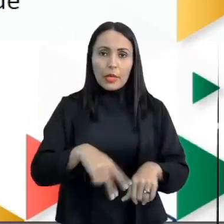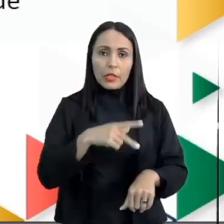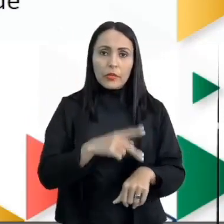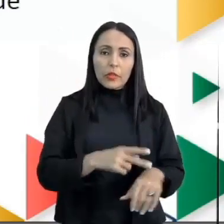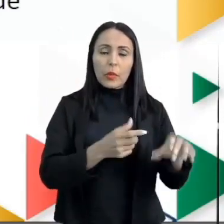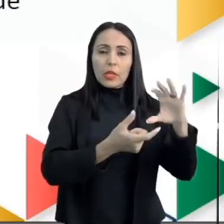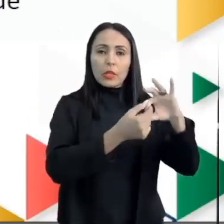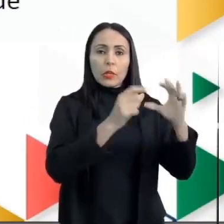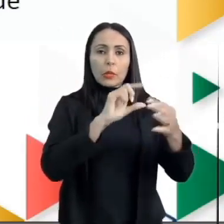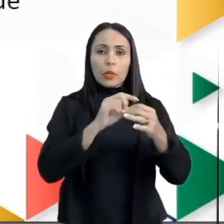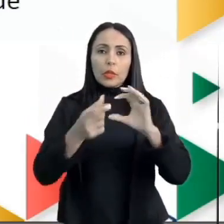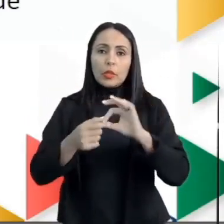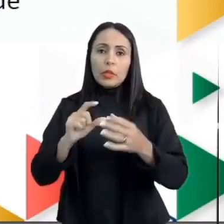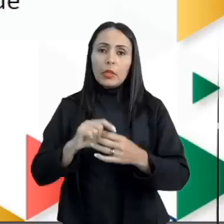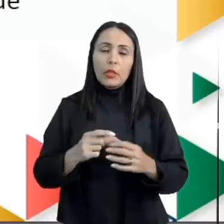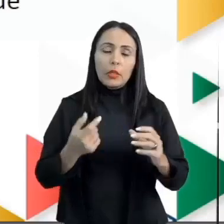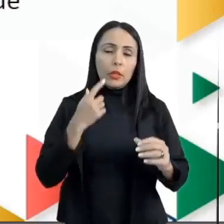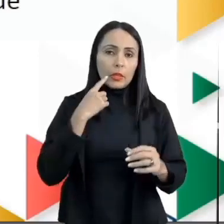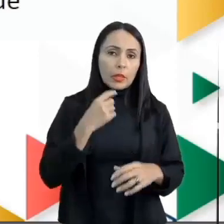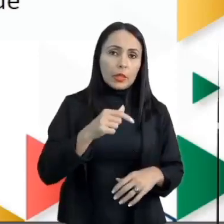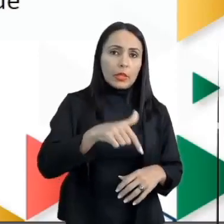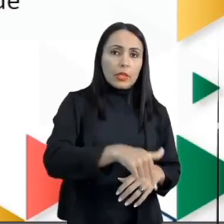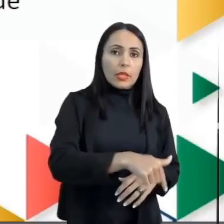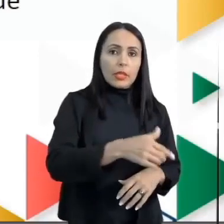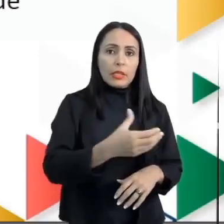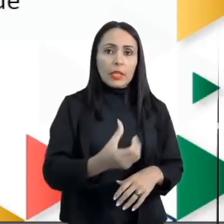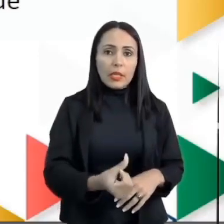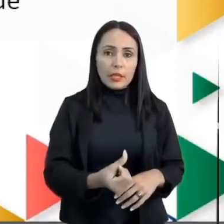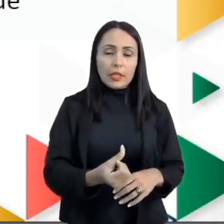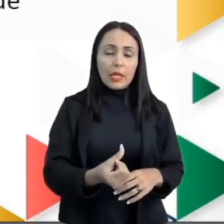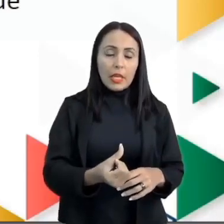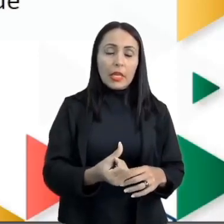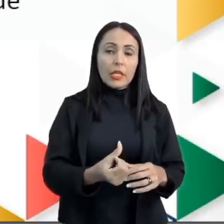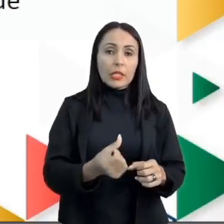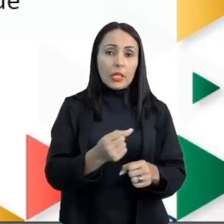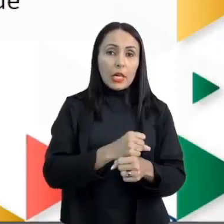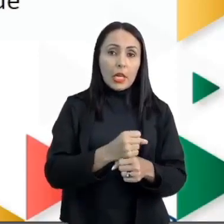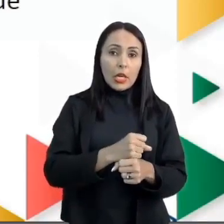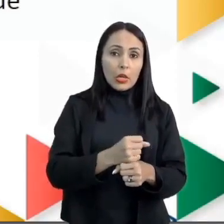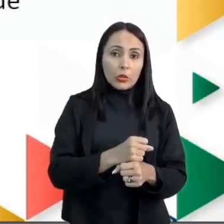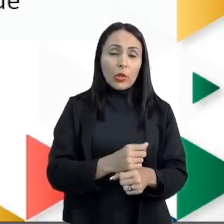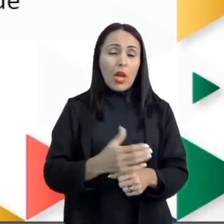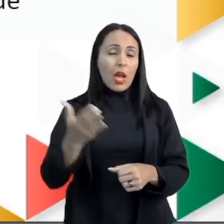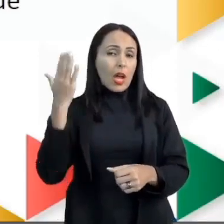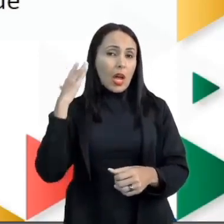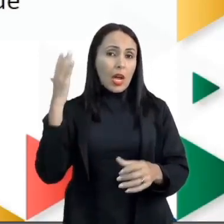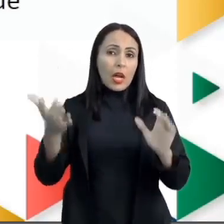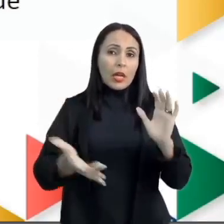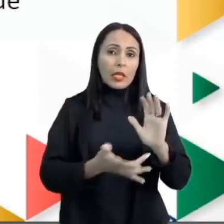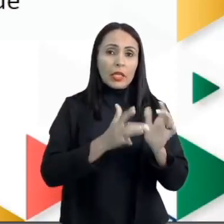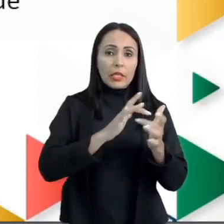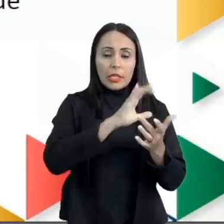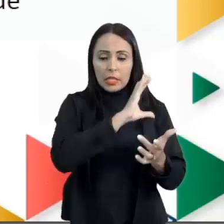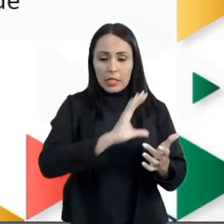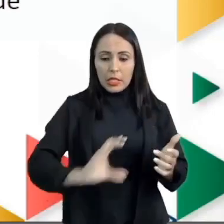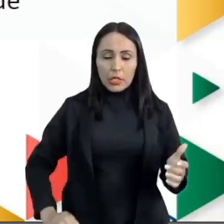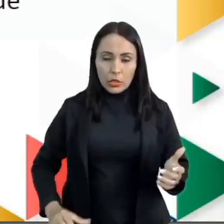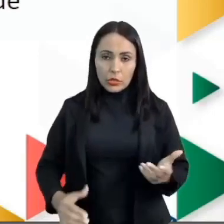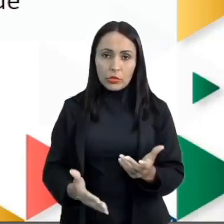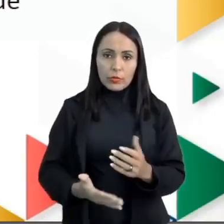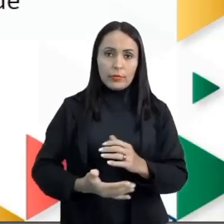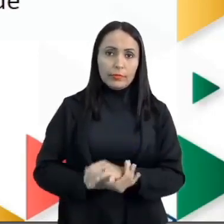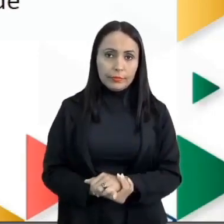Olímpicos em 76 anos antes de Cristo, tá? Onde foram criados os estádios para a